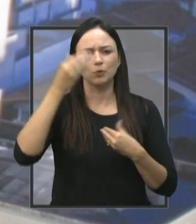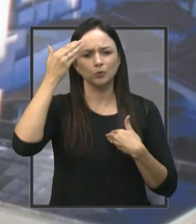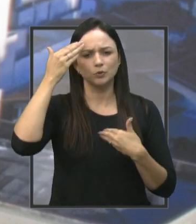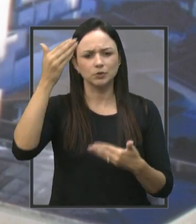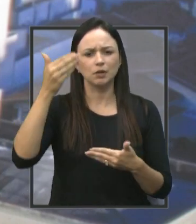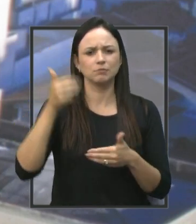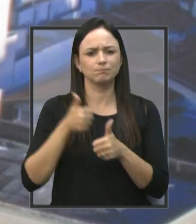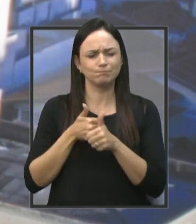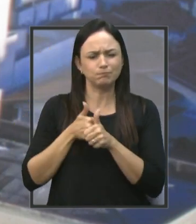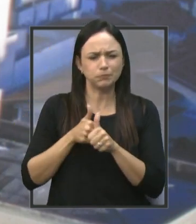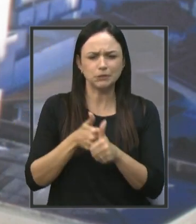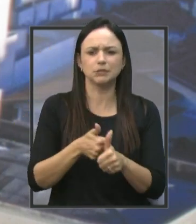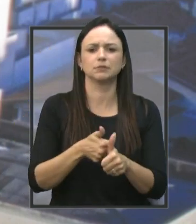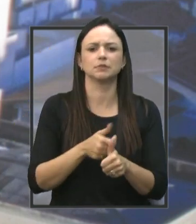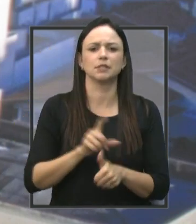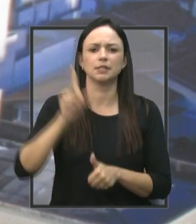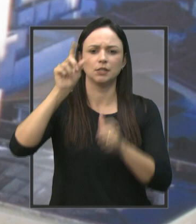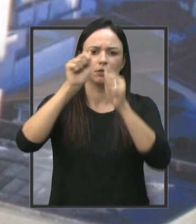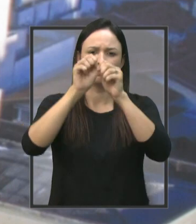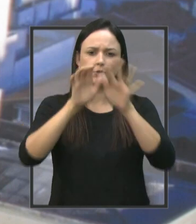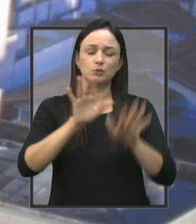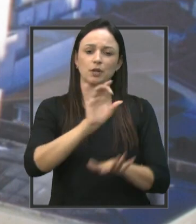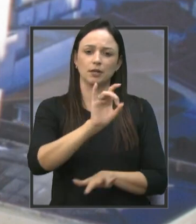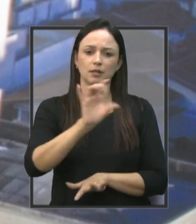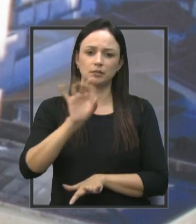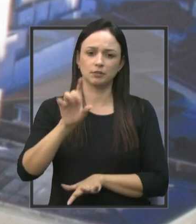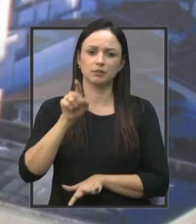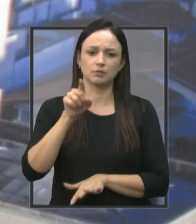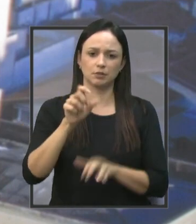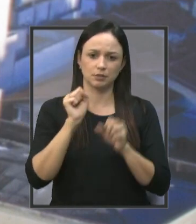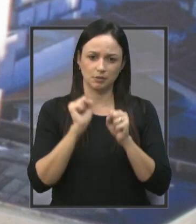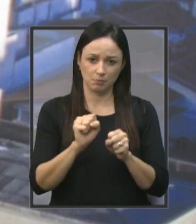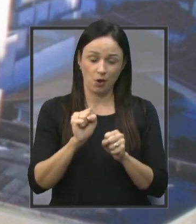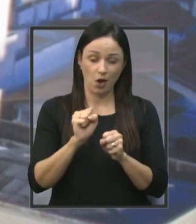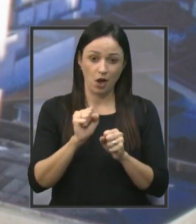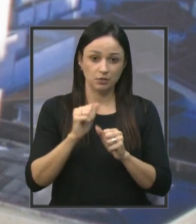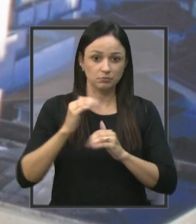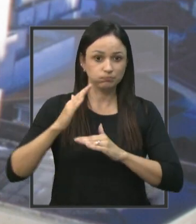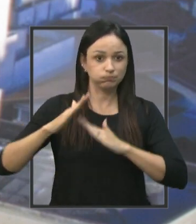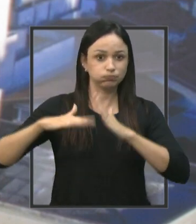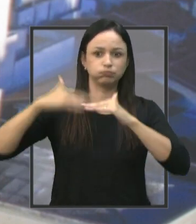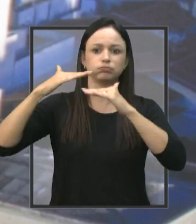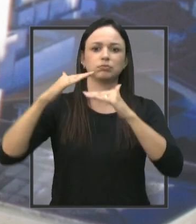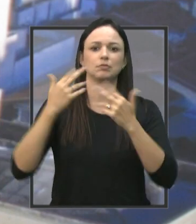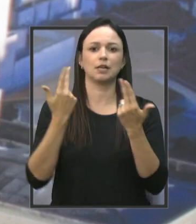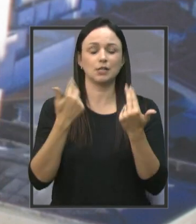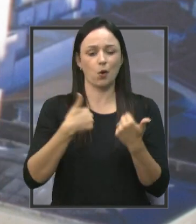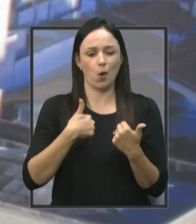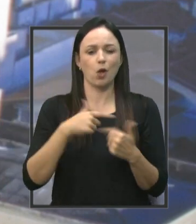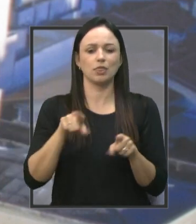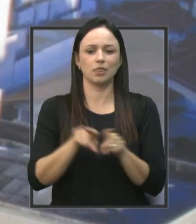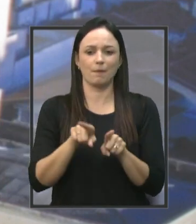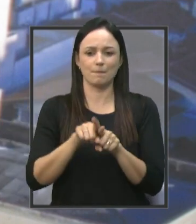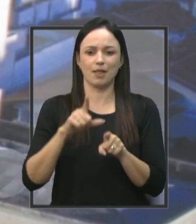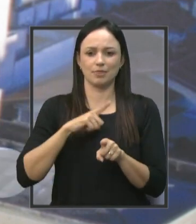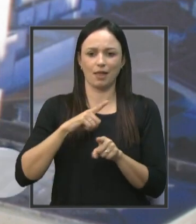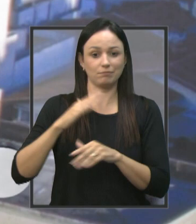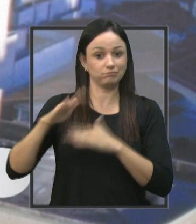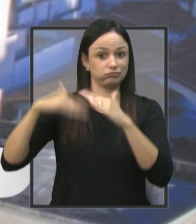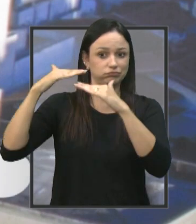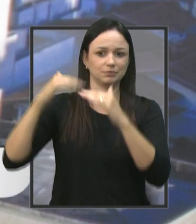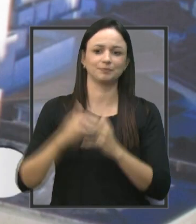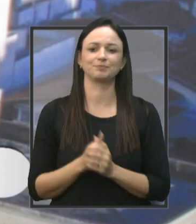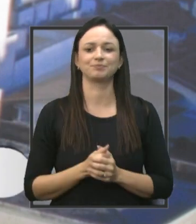perseguição, que Deus abençoe a cada um e que vocês possam crescer assim como eu estou crescendo também. E